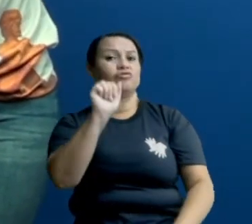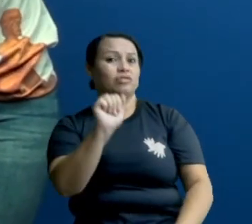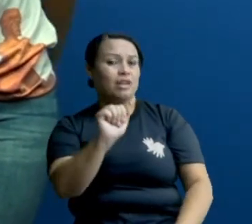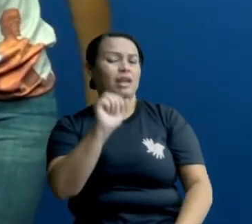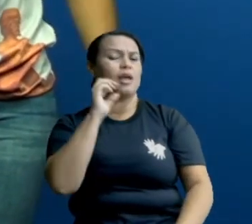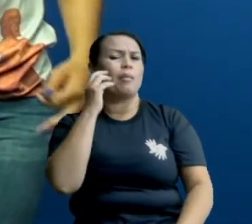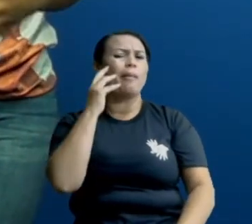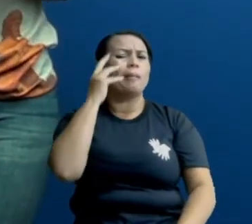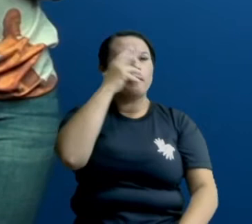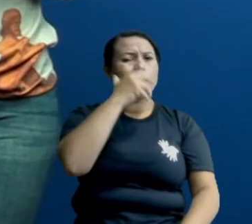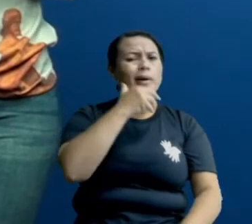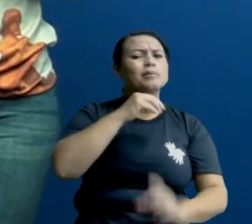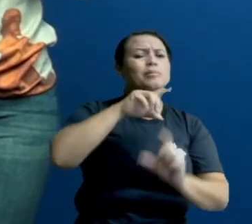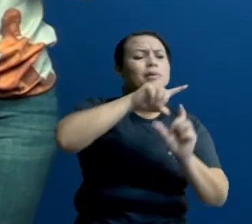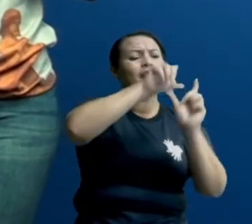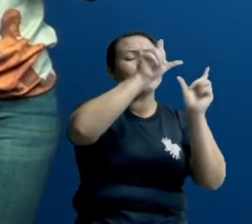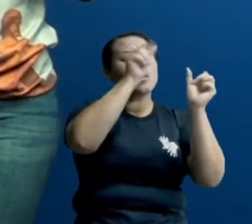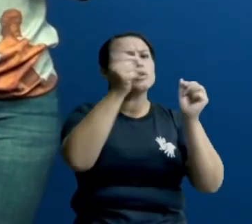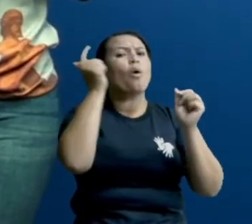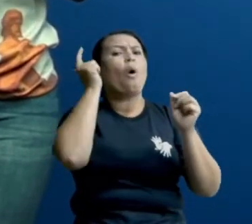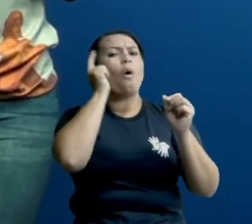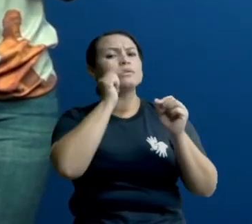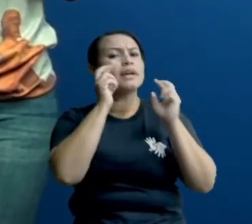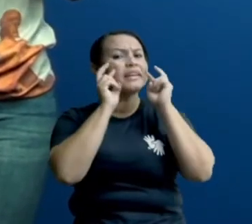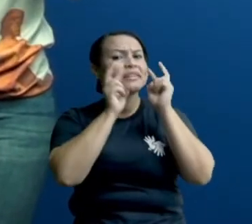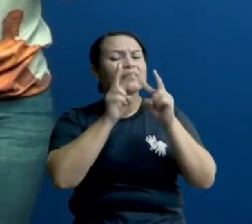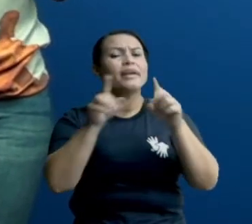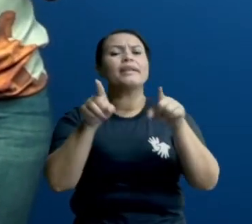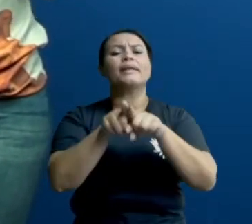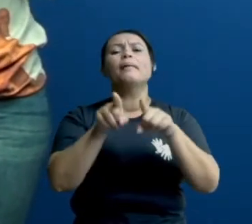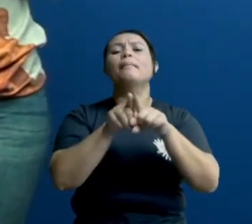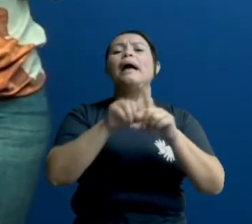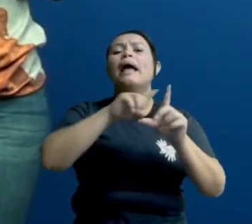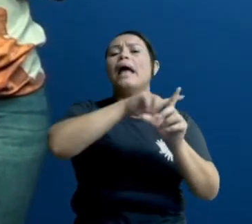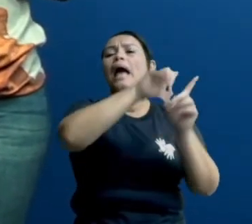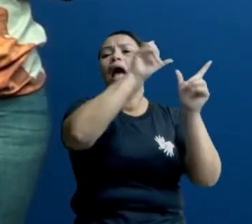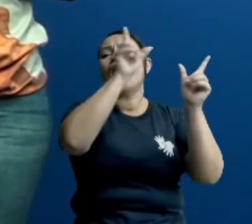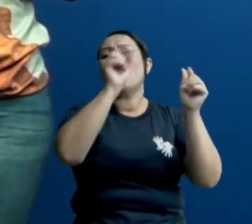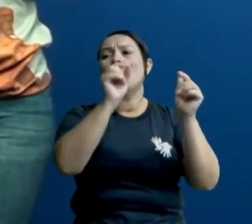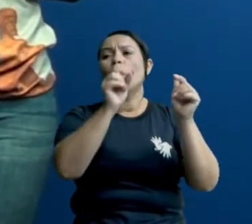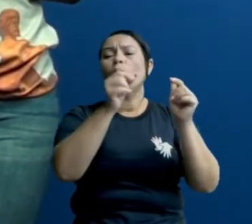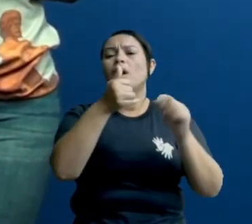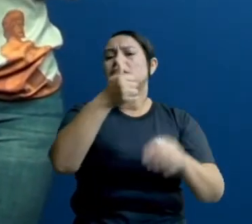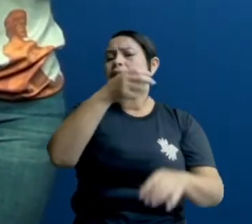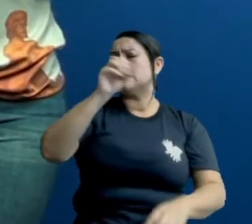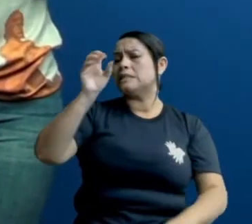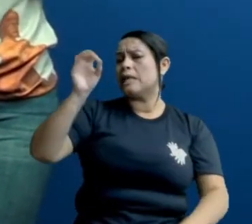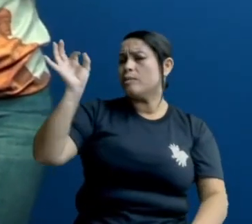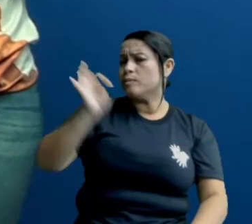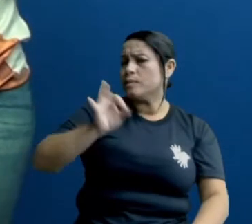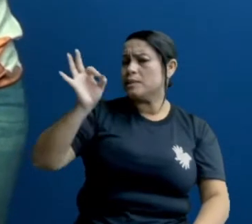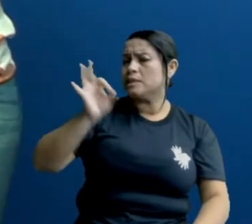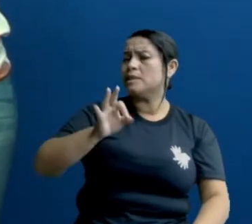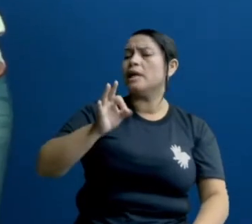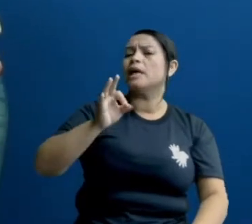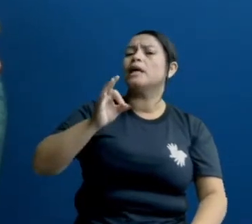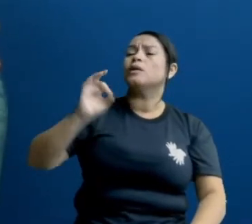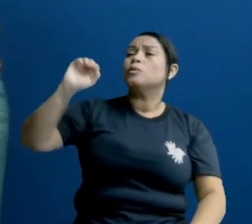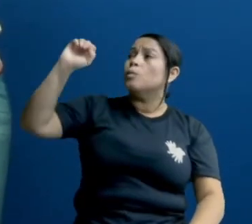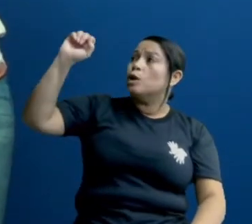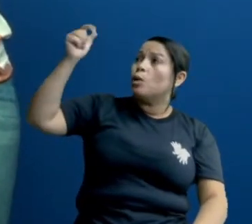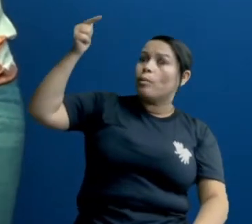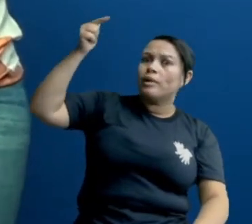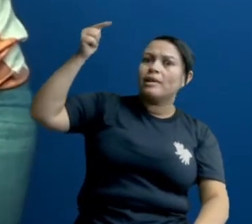Lua, né? Que a gente consegue ver a Lua 100% iluminada, certo? Nesta fase,